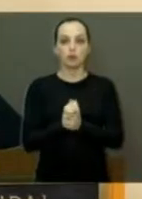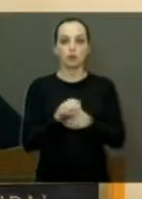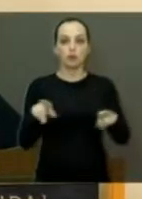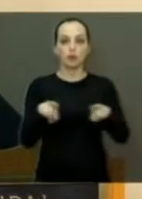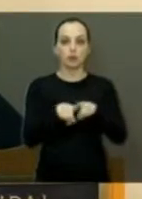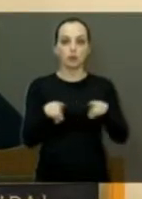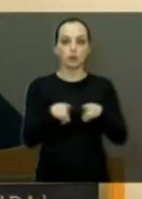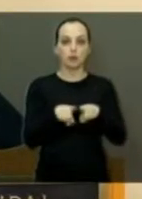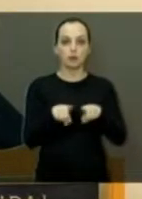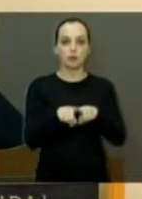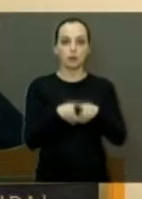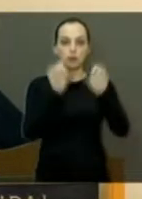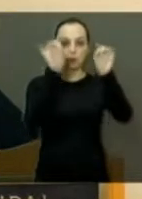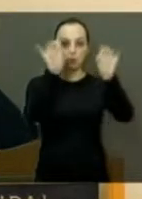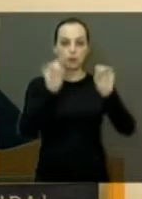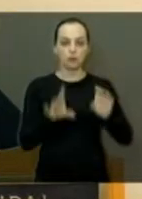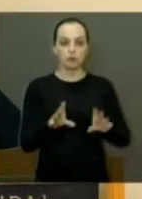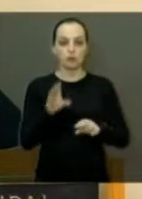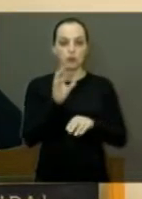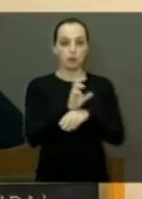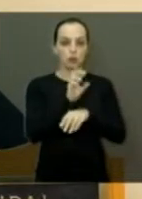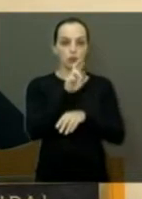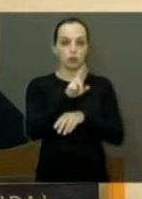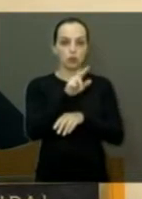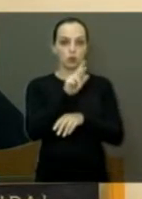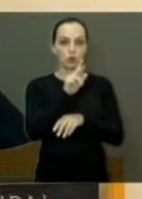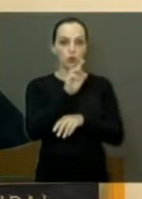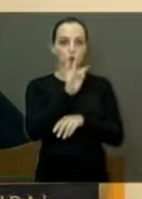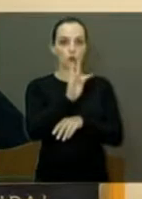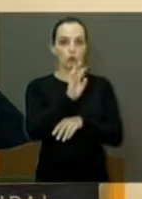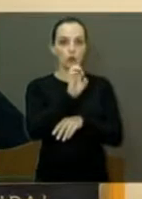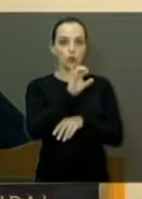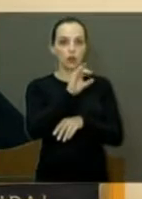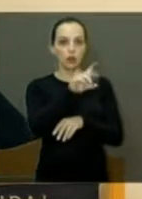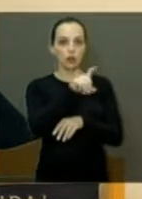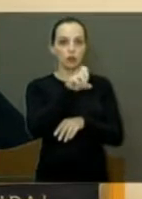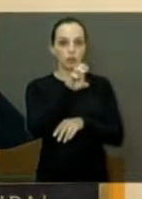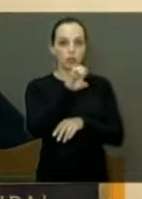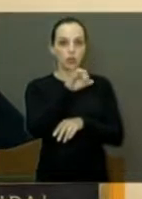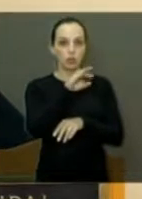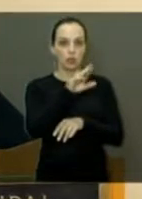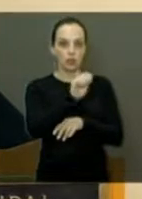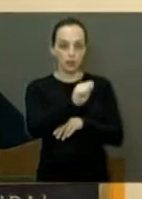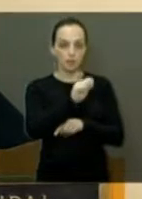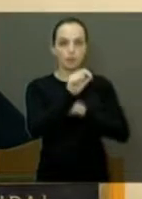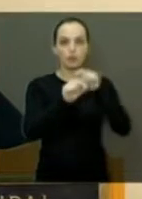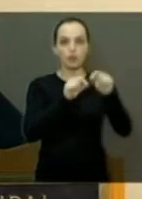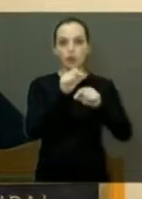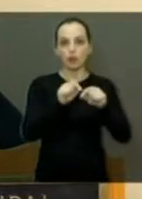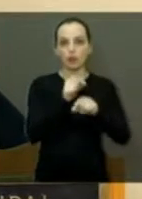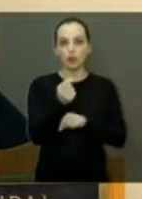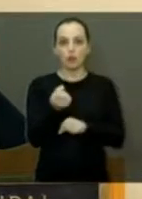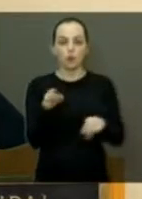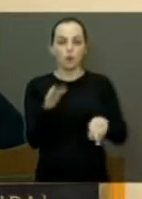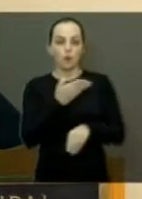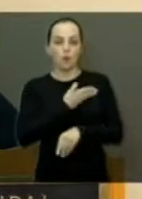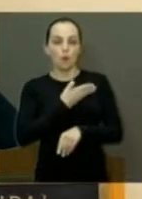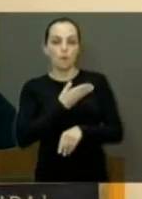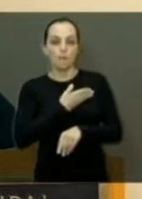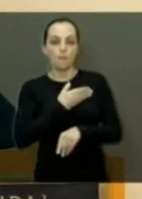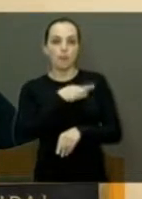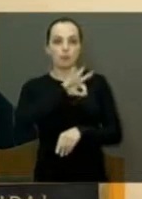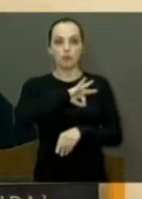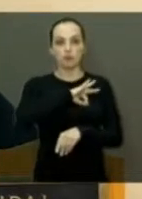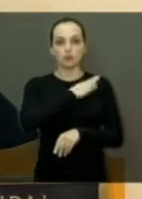especial o doutor Teixeira, que está presente aí, e também foi um ex-companheiro da Polícia Militar,